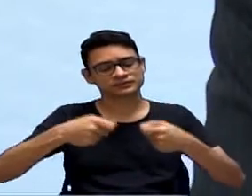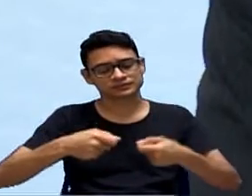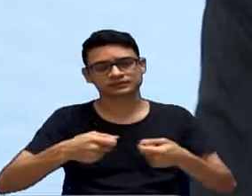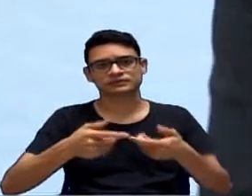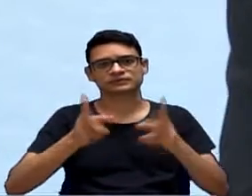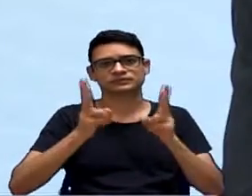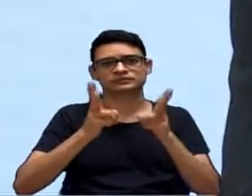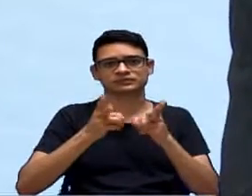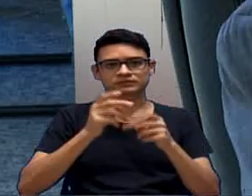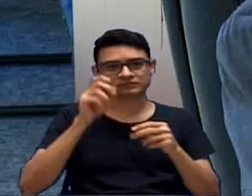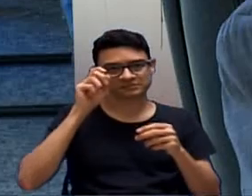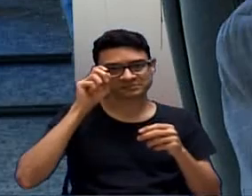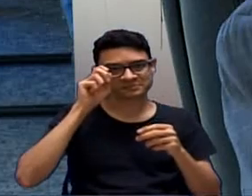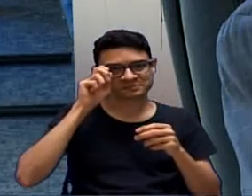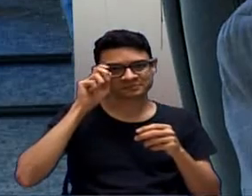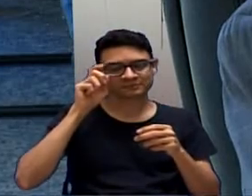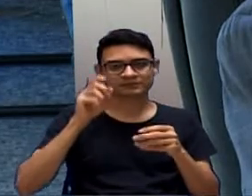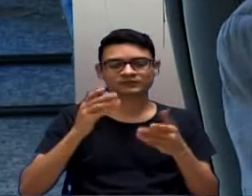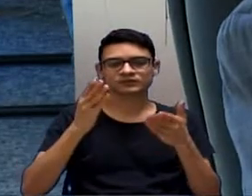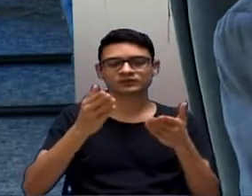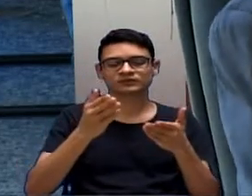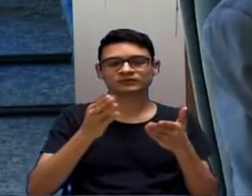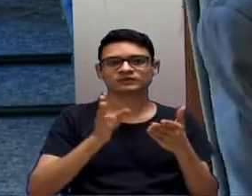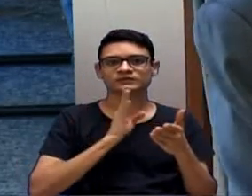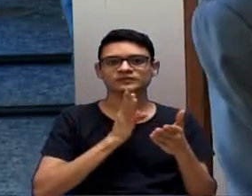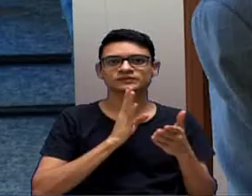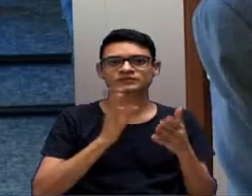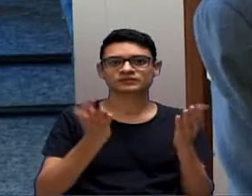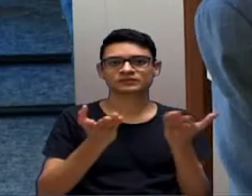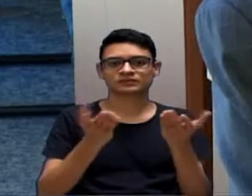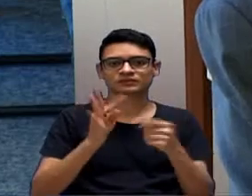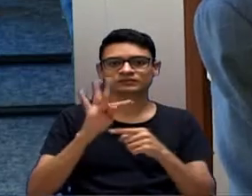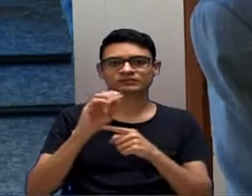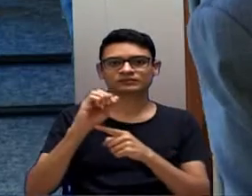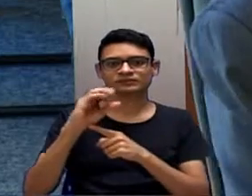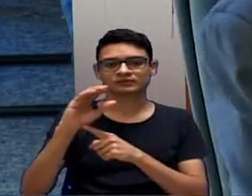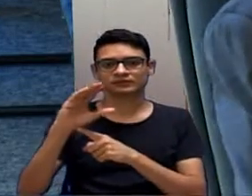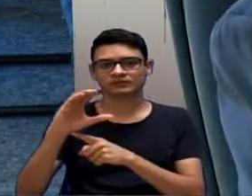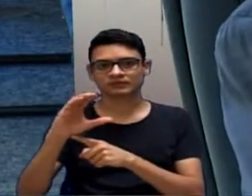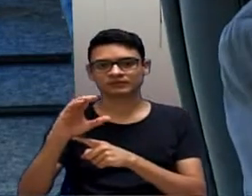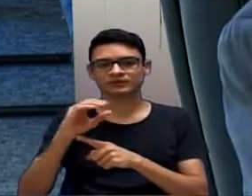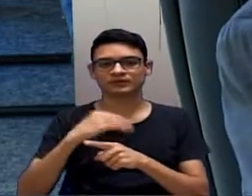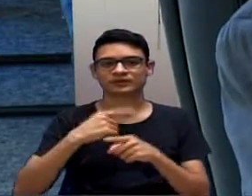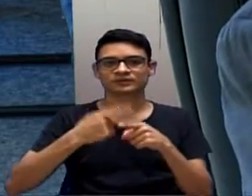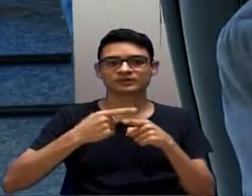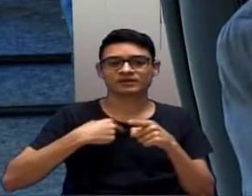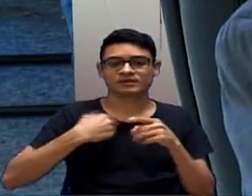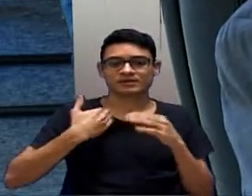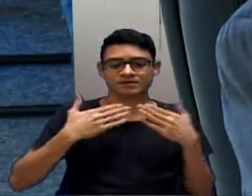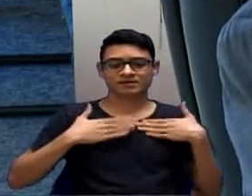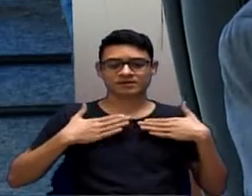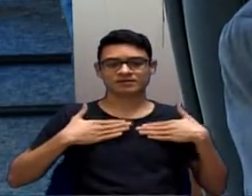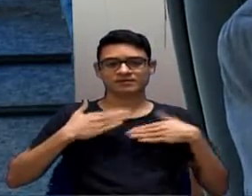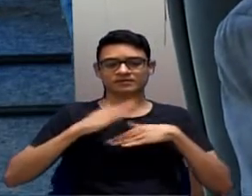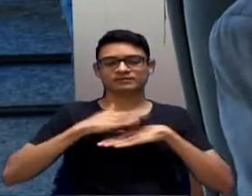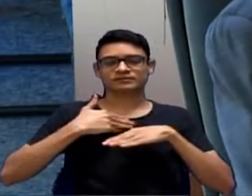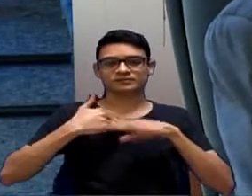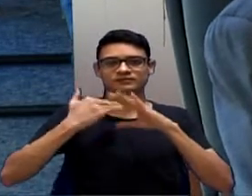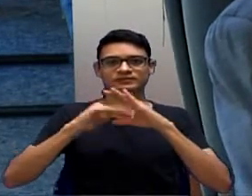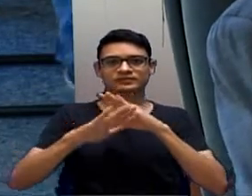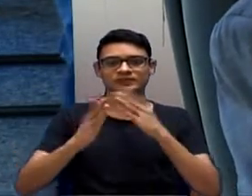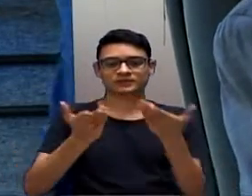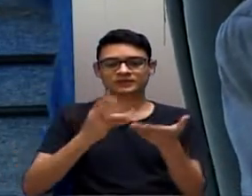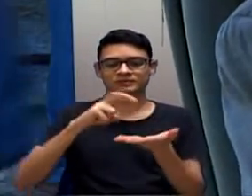Vereadora, V. Exª tomou conhecimento desse TAC hoje de manhã, porque eu passei uma cópia para V. Exª. hoje de manhã, não